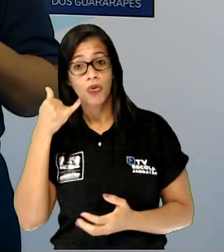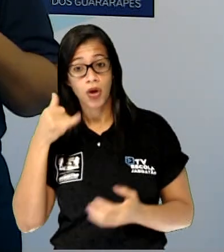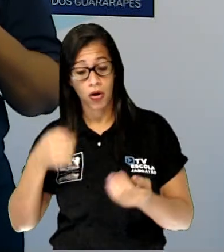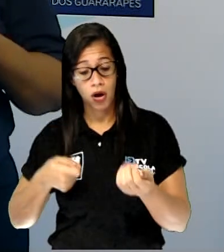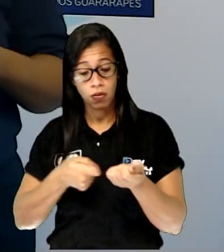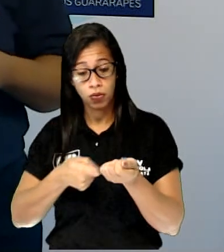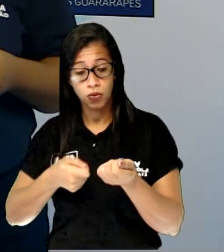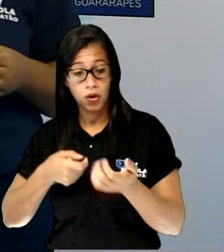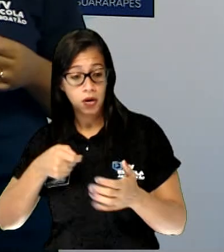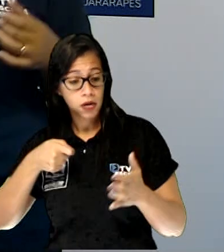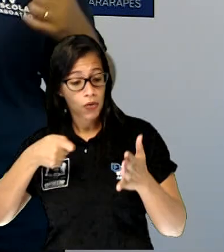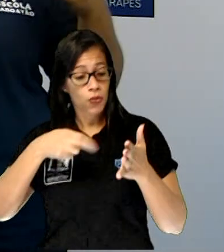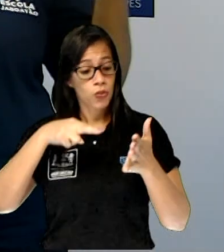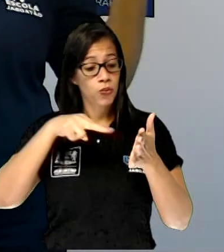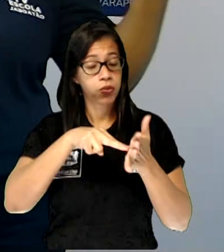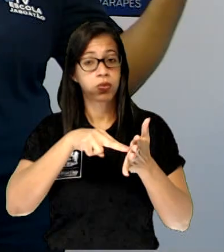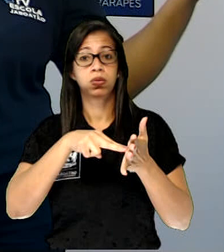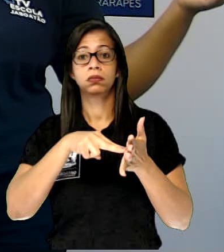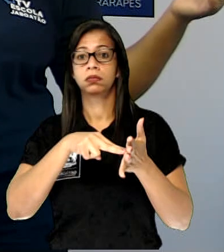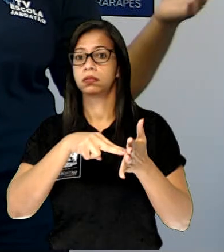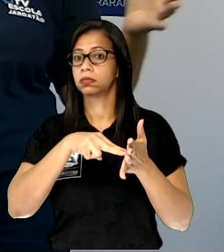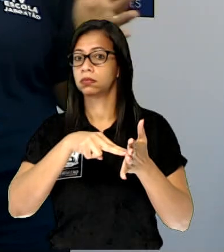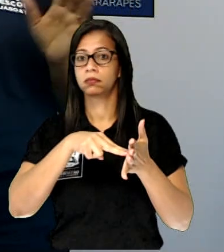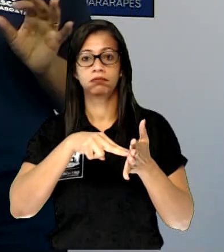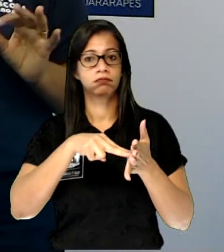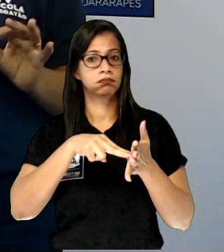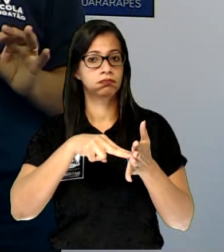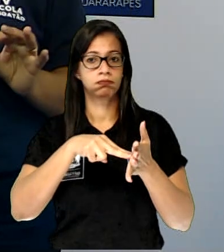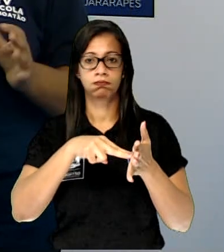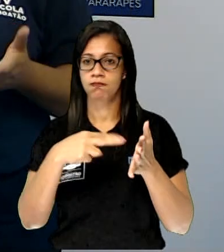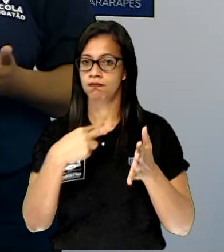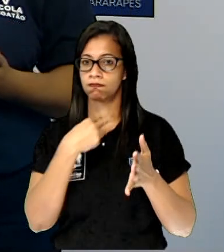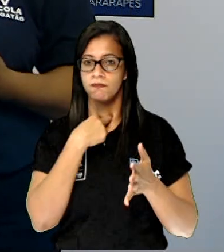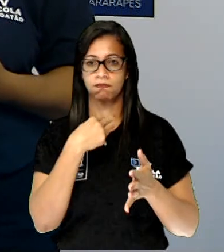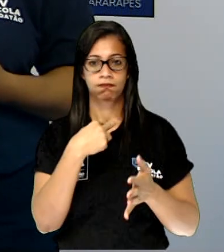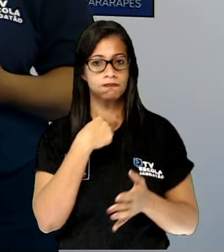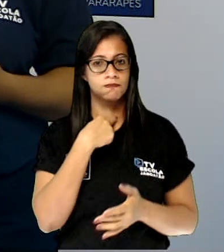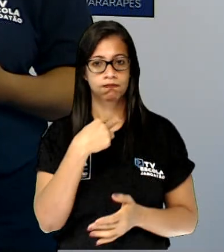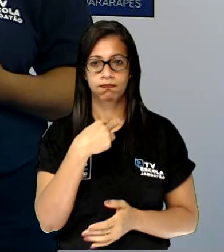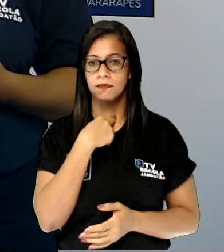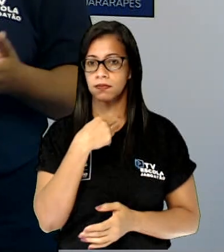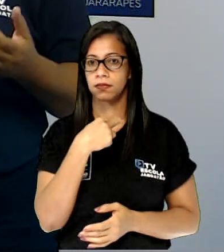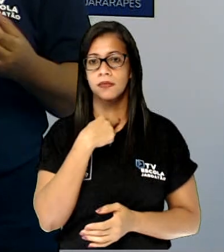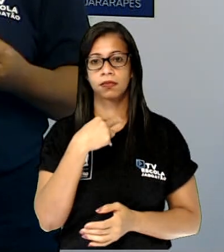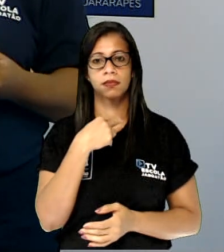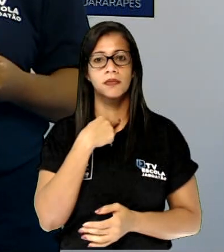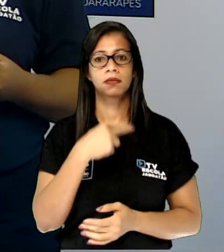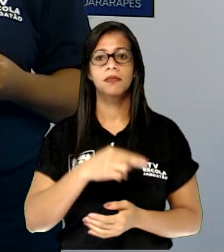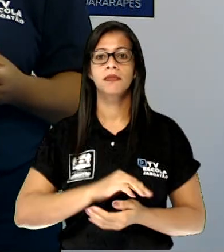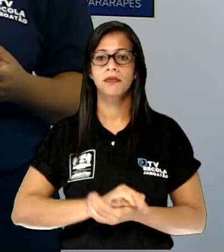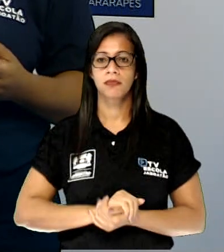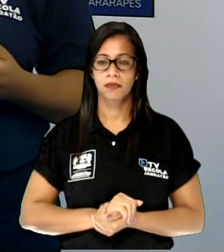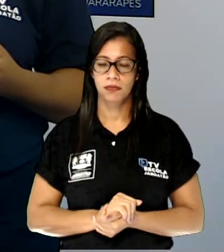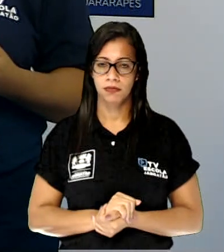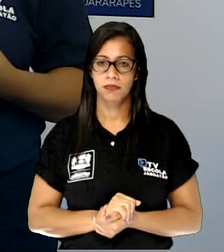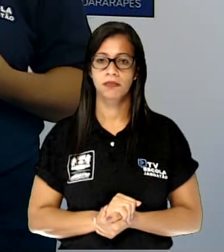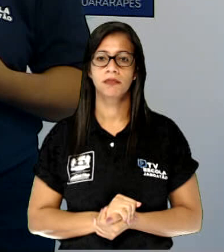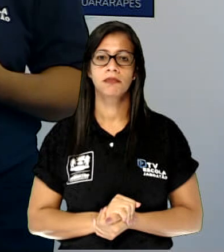pegar lá o carregador, quer colocar na tomada. Não podemos fazer isso. O nós podemos fazer?